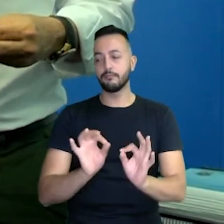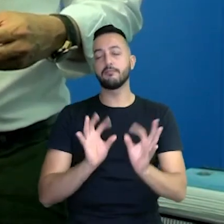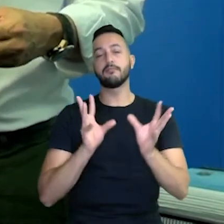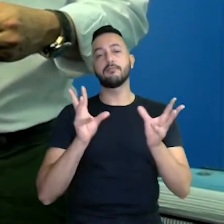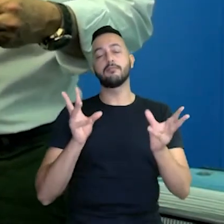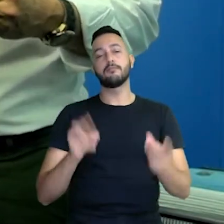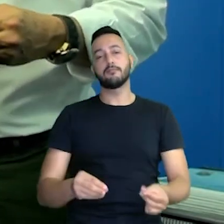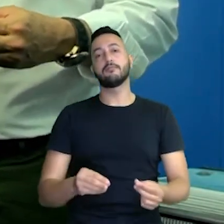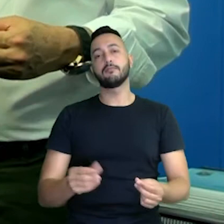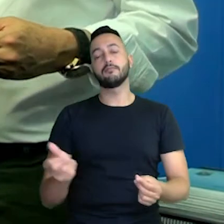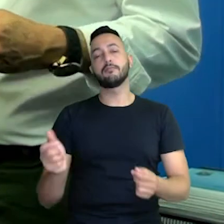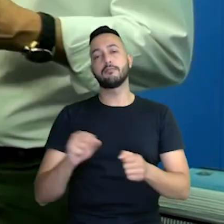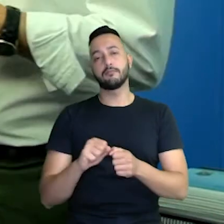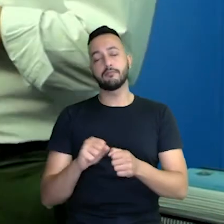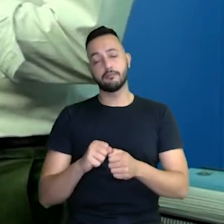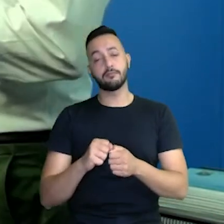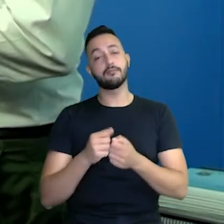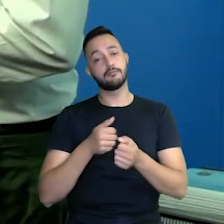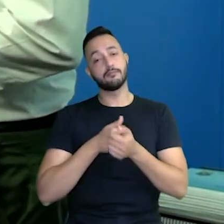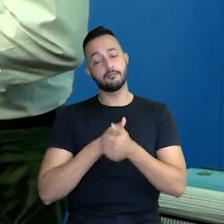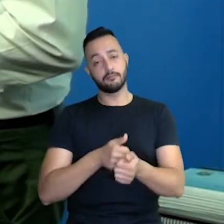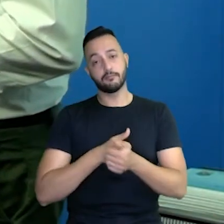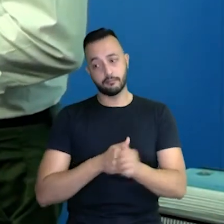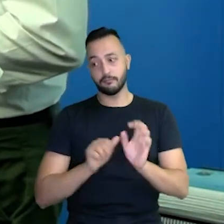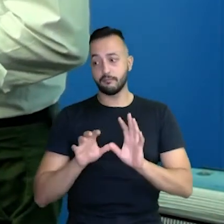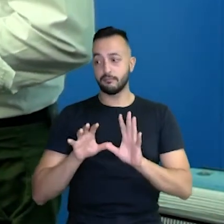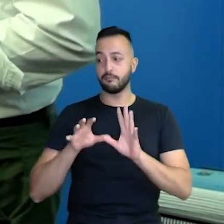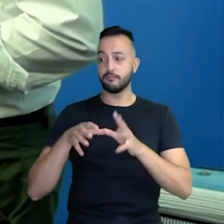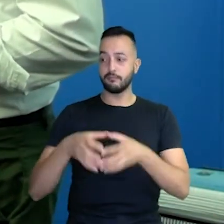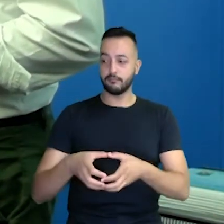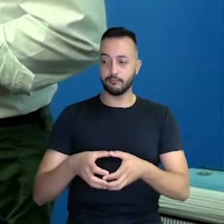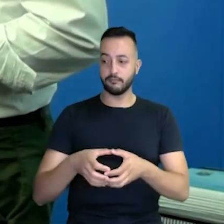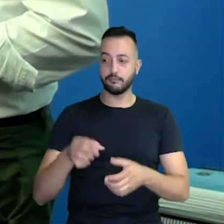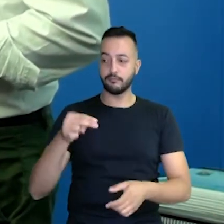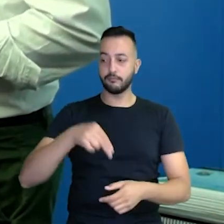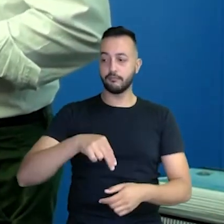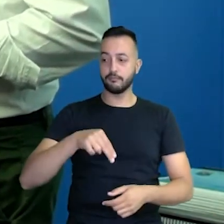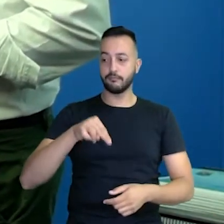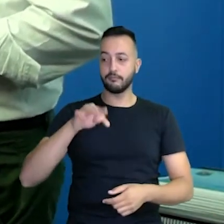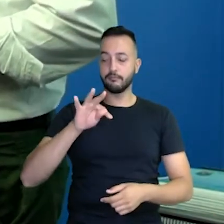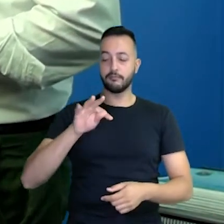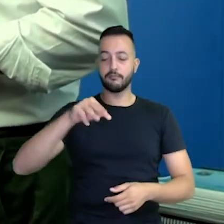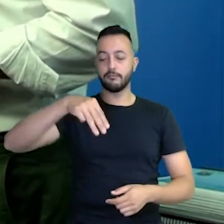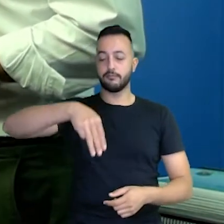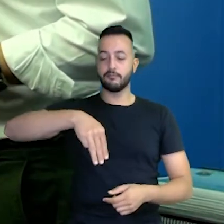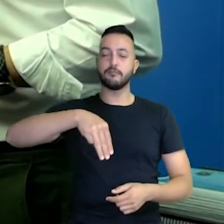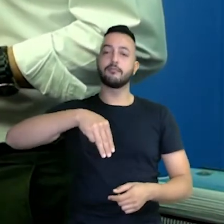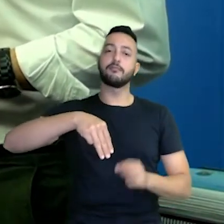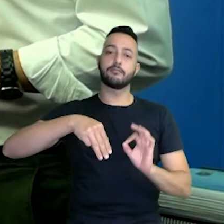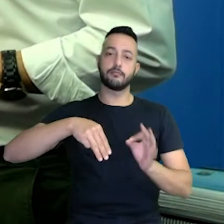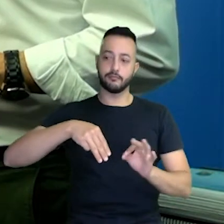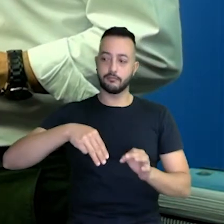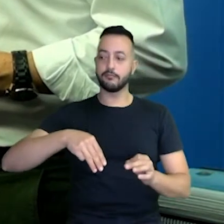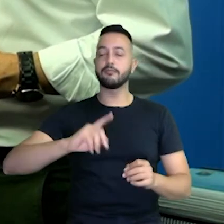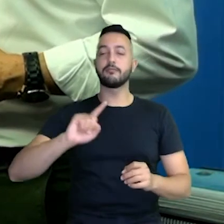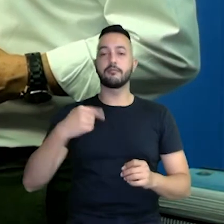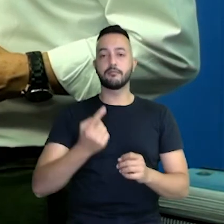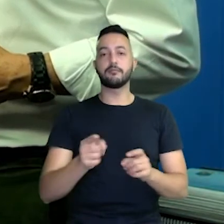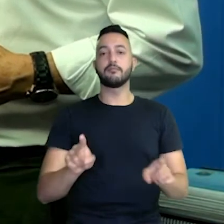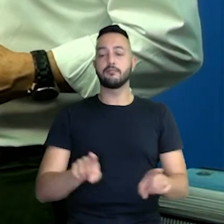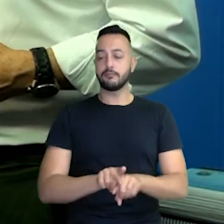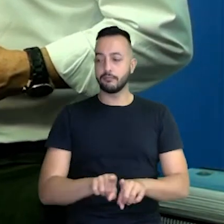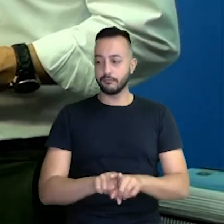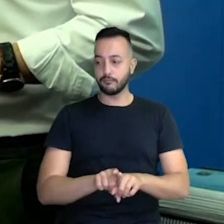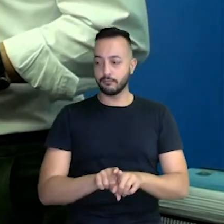toda a rede que é feita exatamente por essa equipe do NTM. Nós temos também,